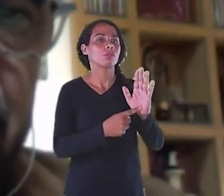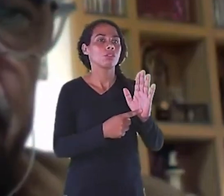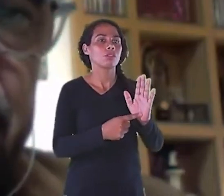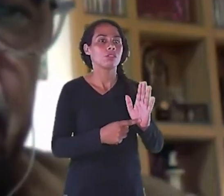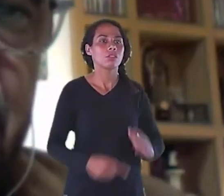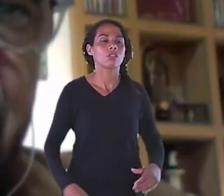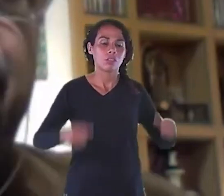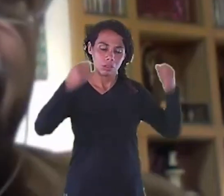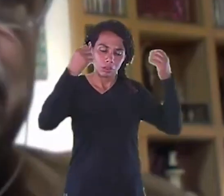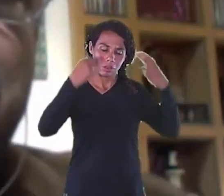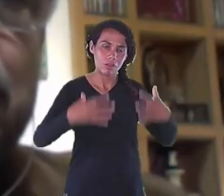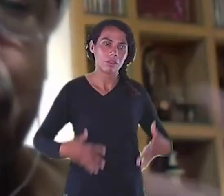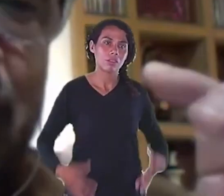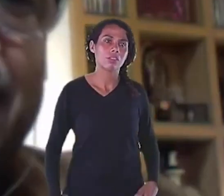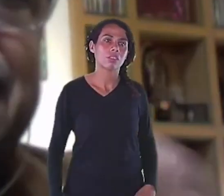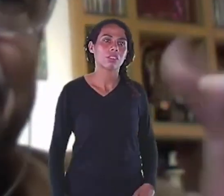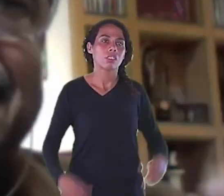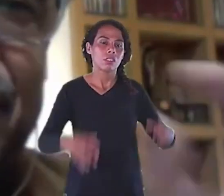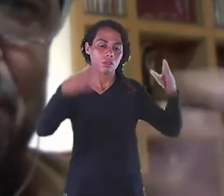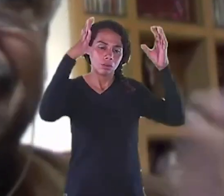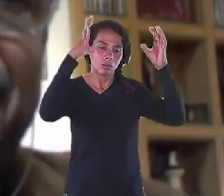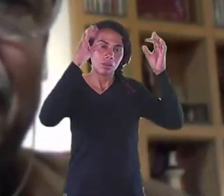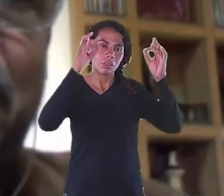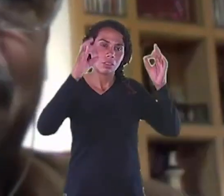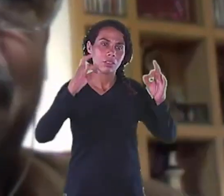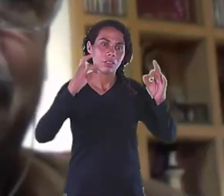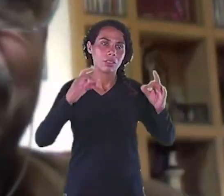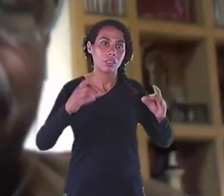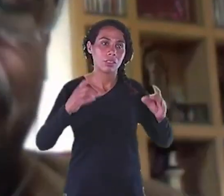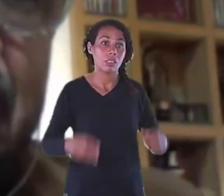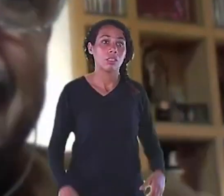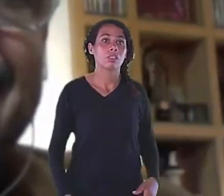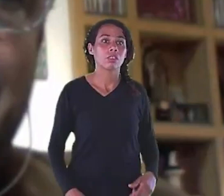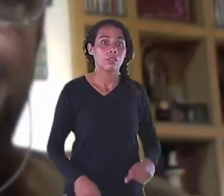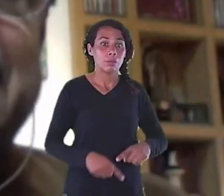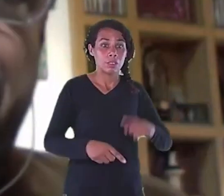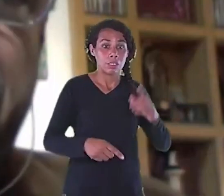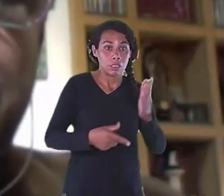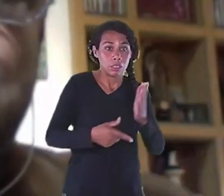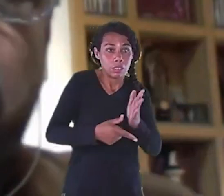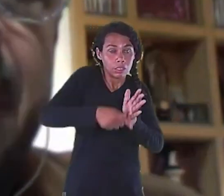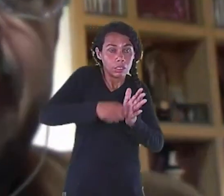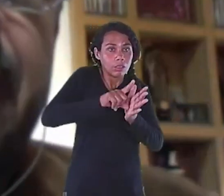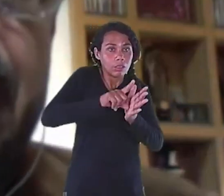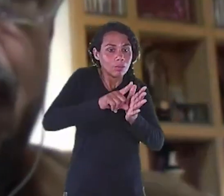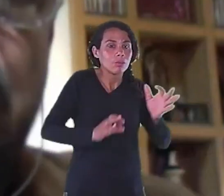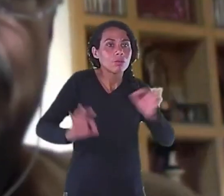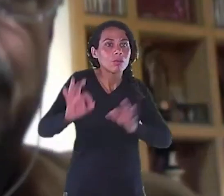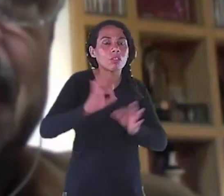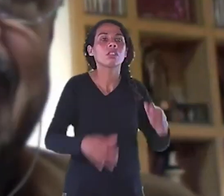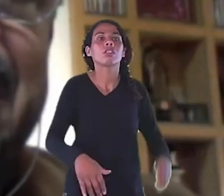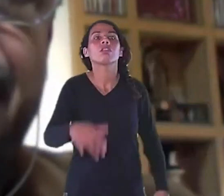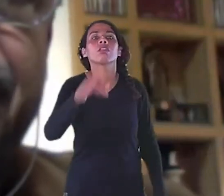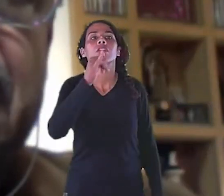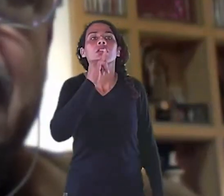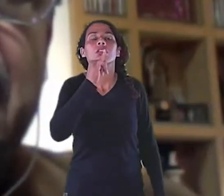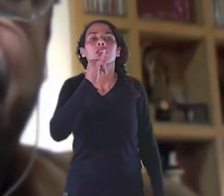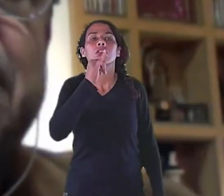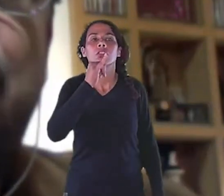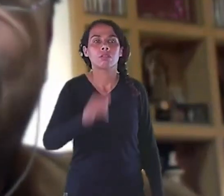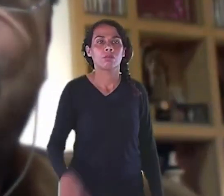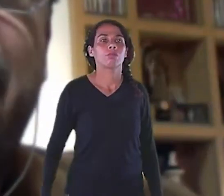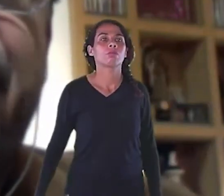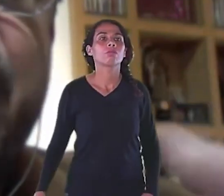produto Ao invés Vou dar um exemplo Nesse sentido Sem entender Do metaprojeto Eu fiquei sabendo De um bar Em Turino Na Itália